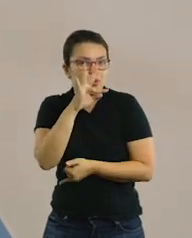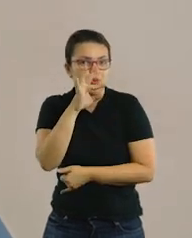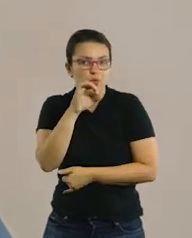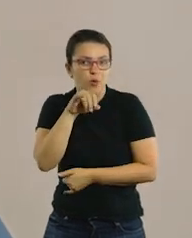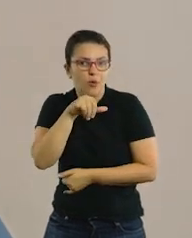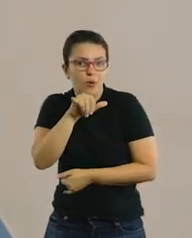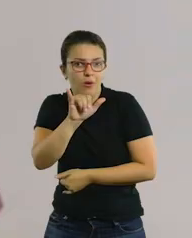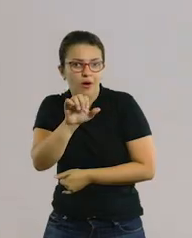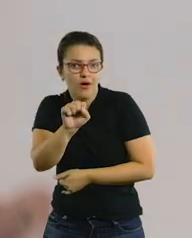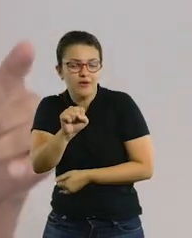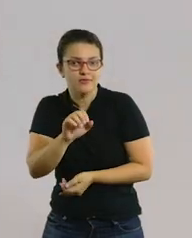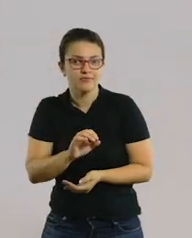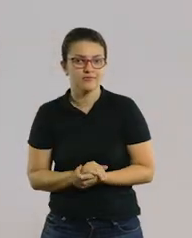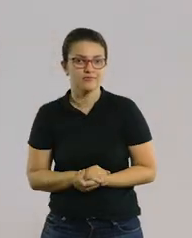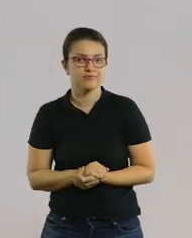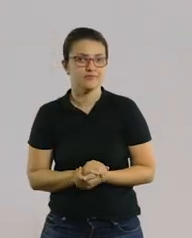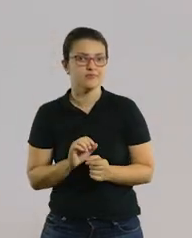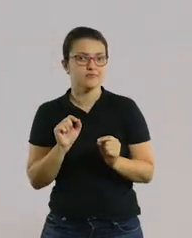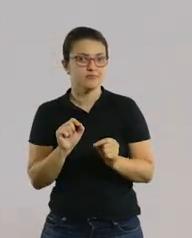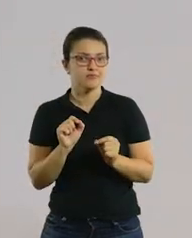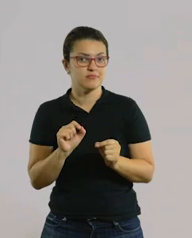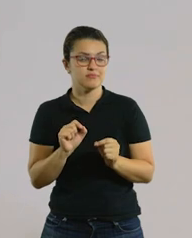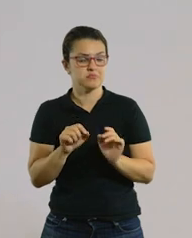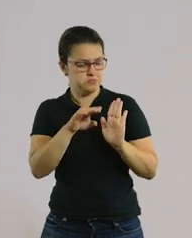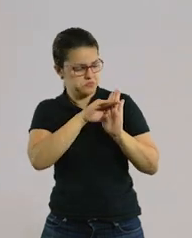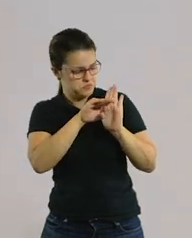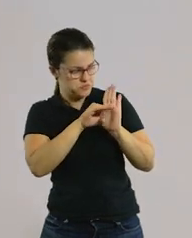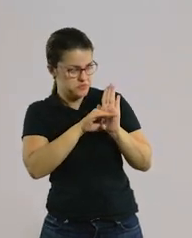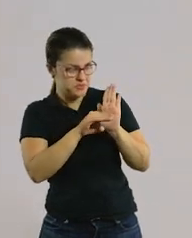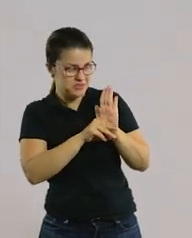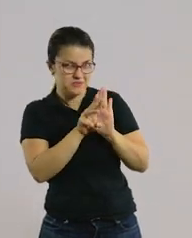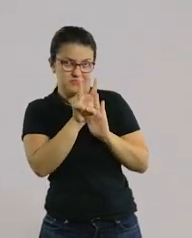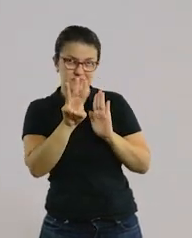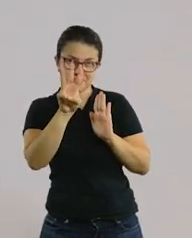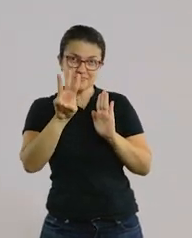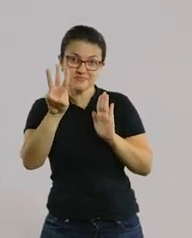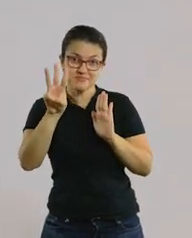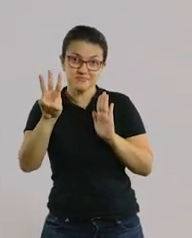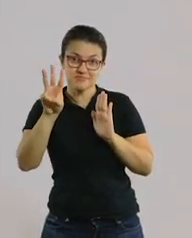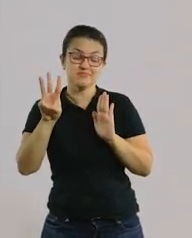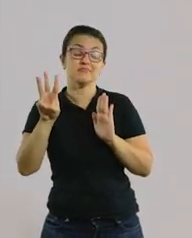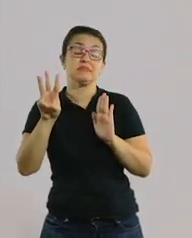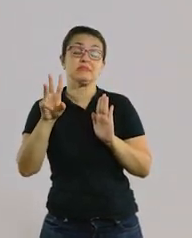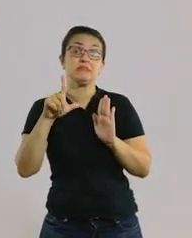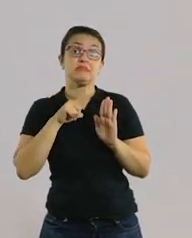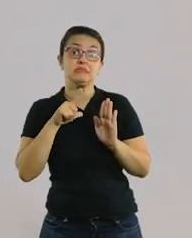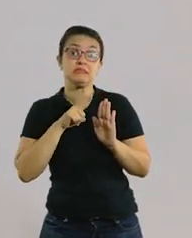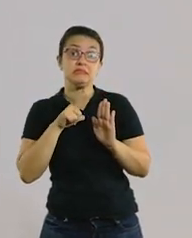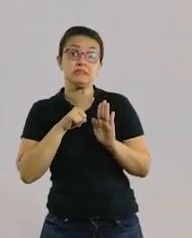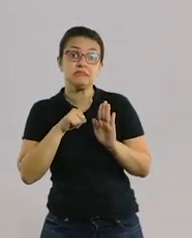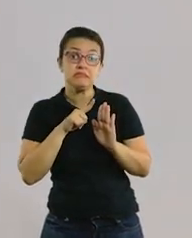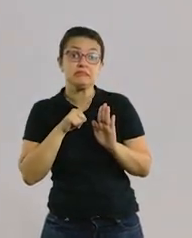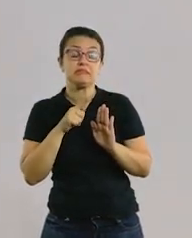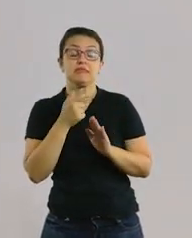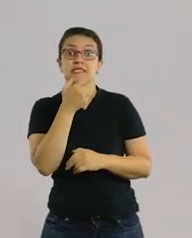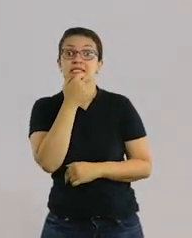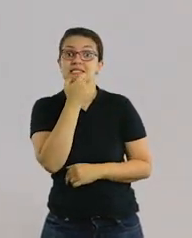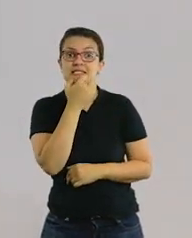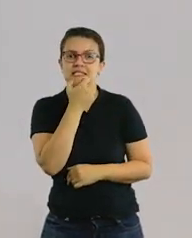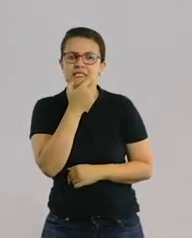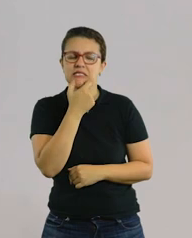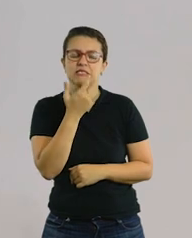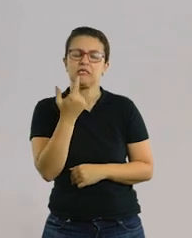os brinquedos. Lá na rotina, vocês vão acessar o link onde vocês vão ouvir as pronúncias das palavras em inglês.